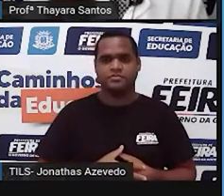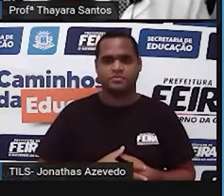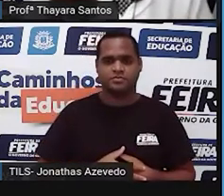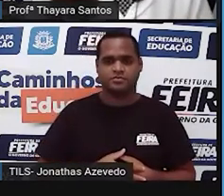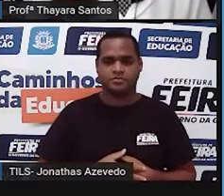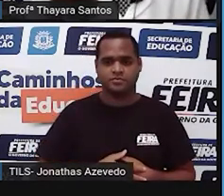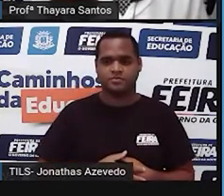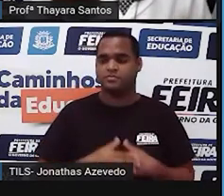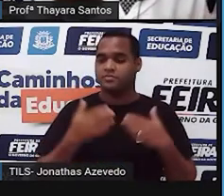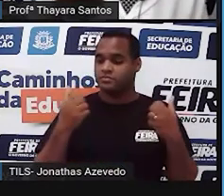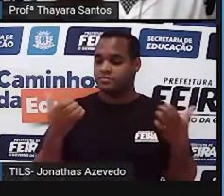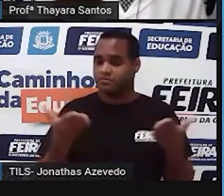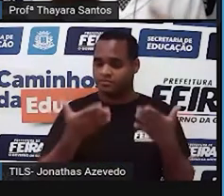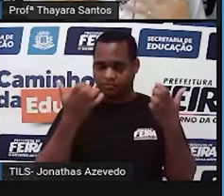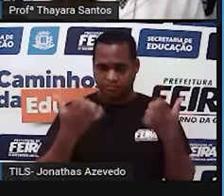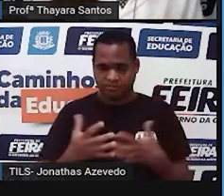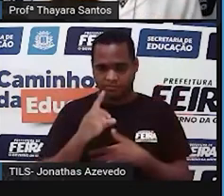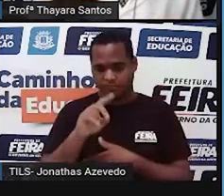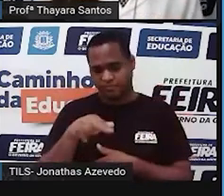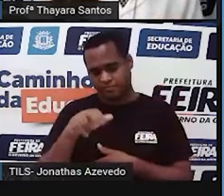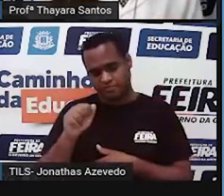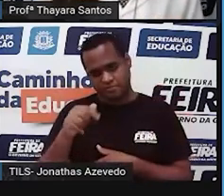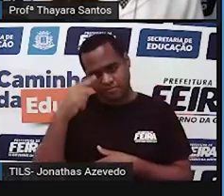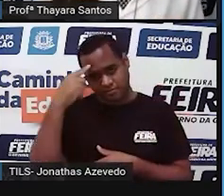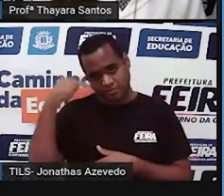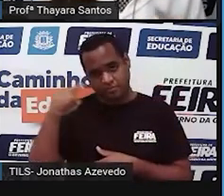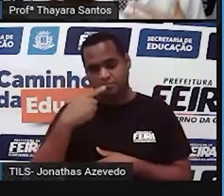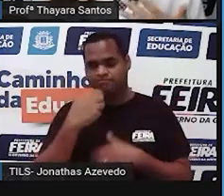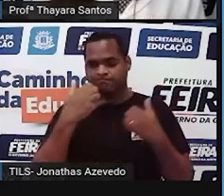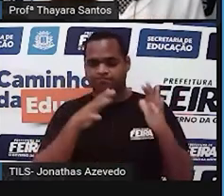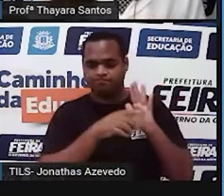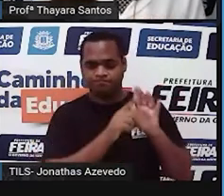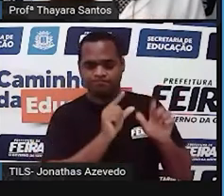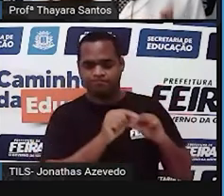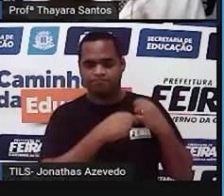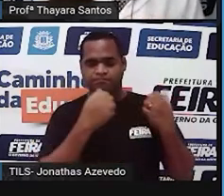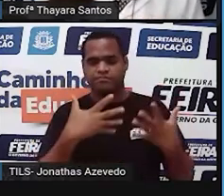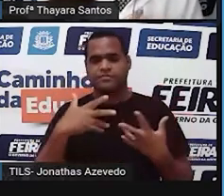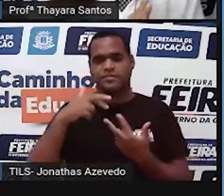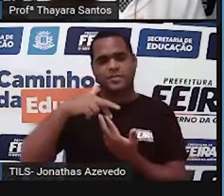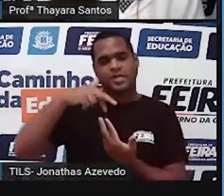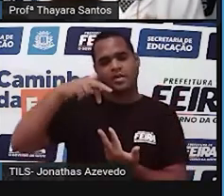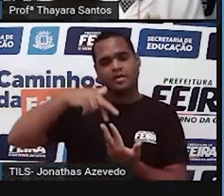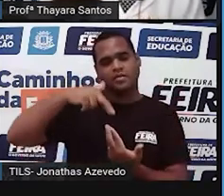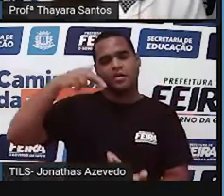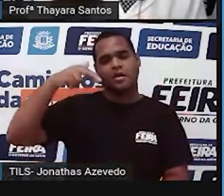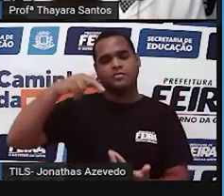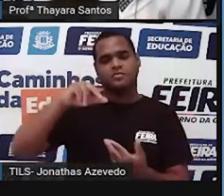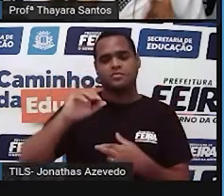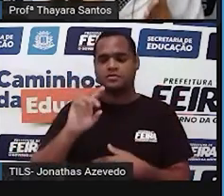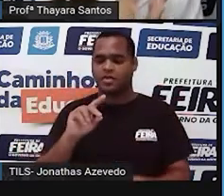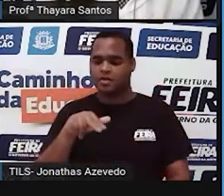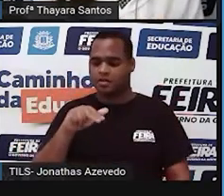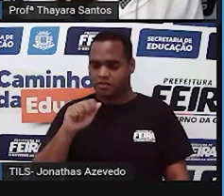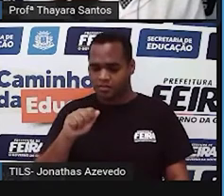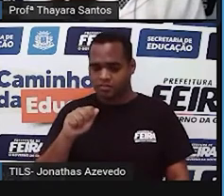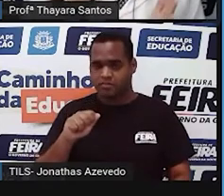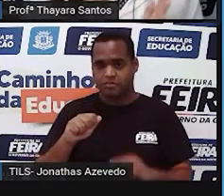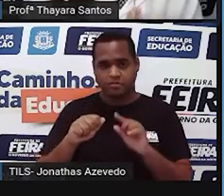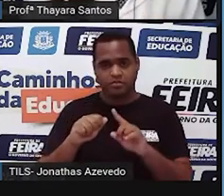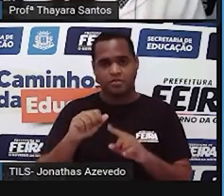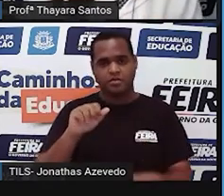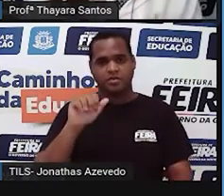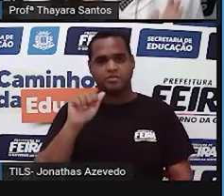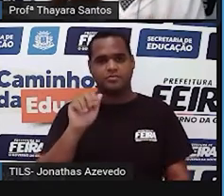Agora, vamos lá para o DNA, que a gente também já falou antes. O que é o DNA? Primeiro que essa sigla significa ácido